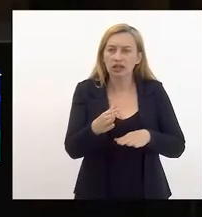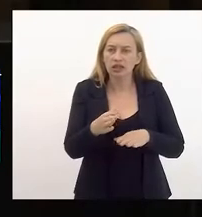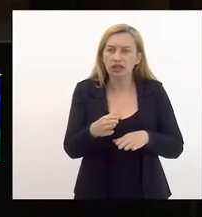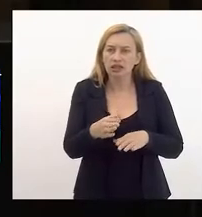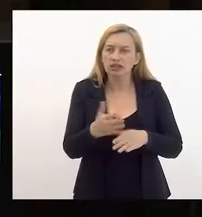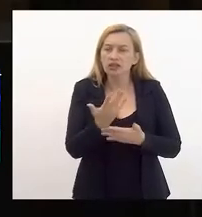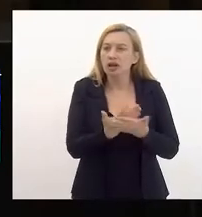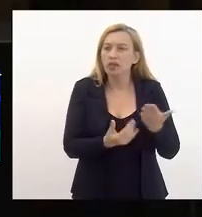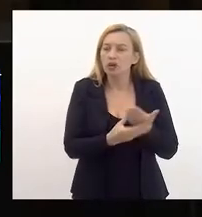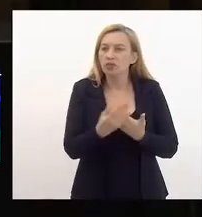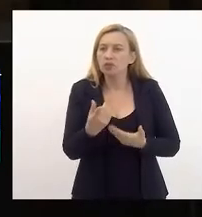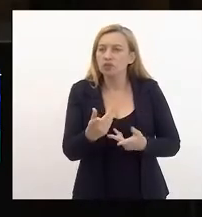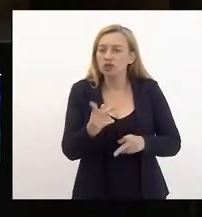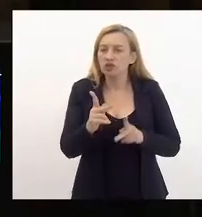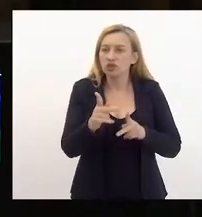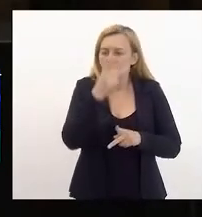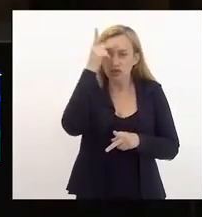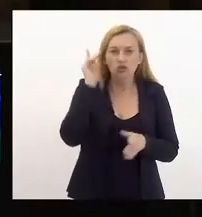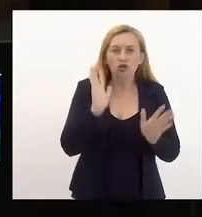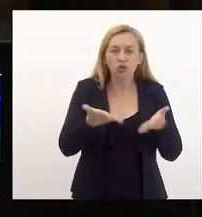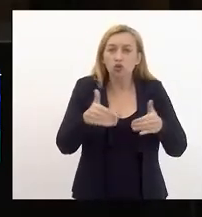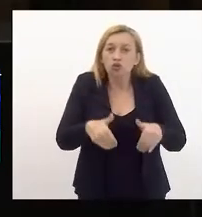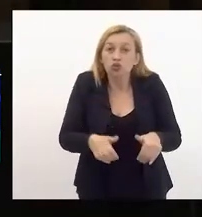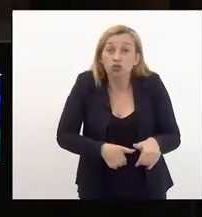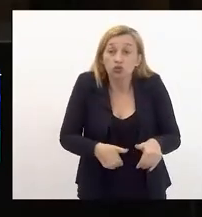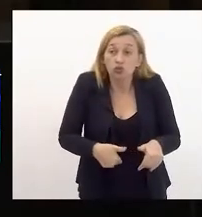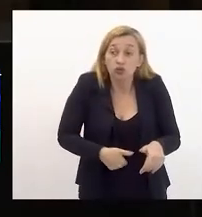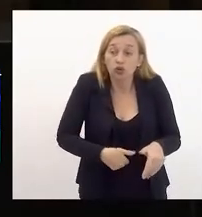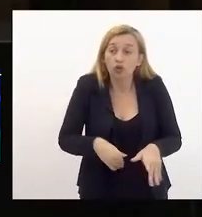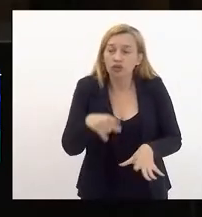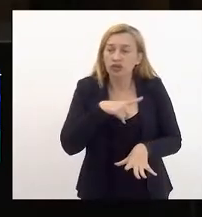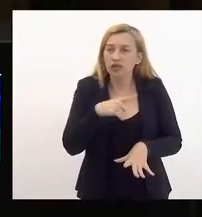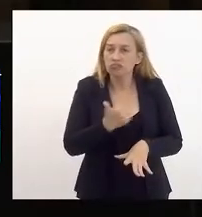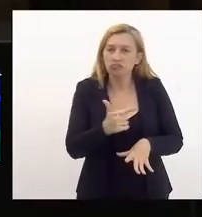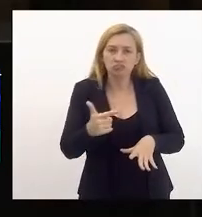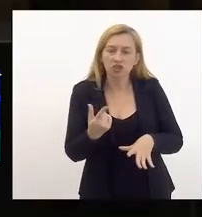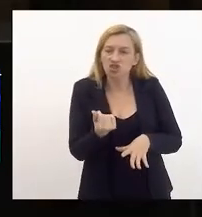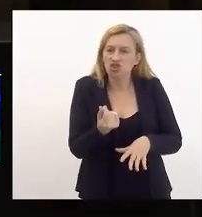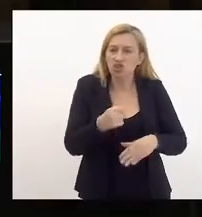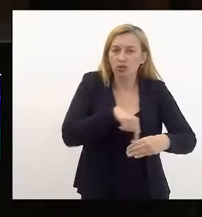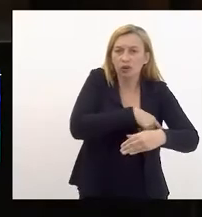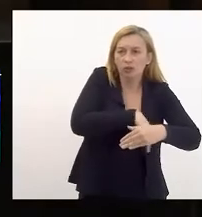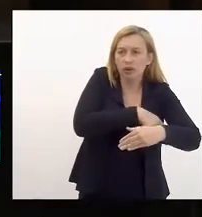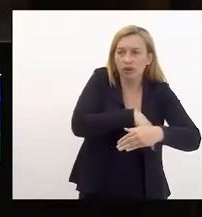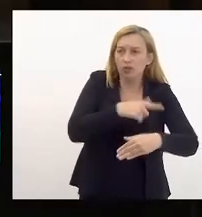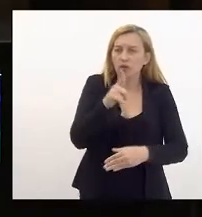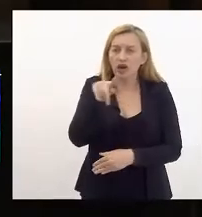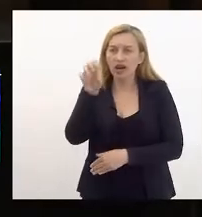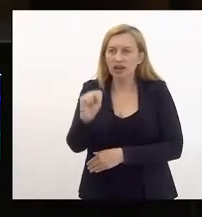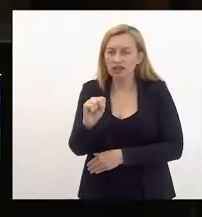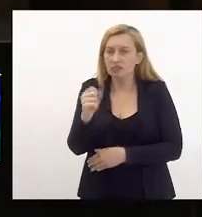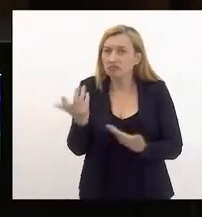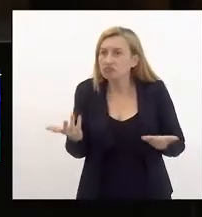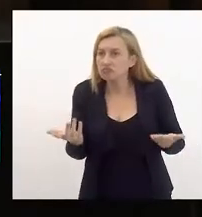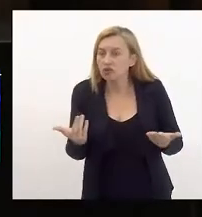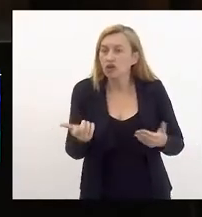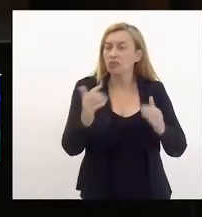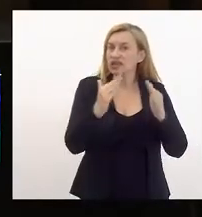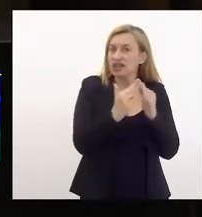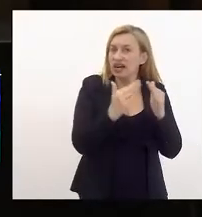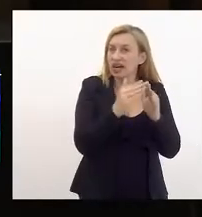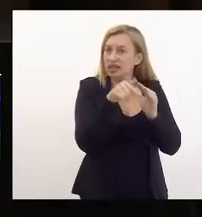população que hoje passa fome que hoje não tem dinheiro para comprar o gás de cozinha porque essa casa aqui fez um